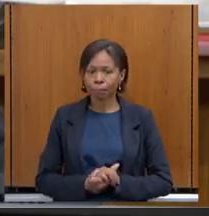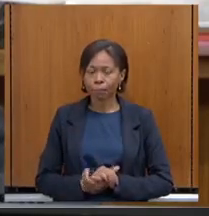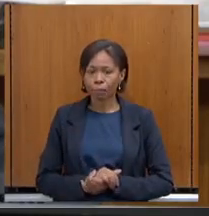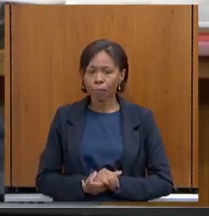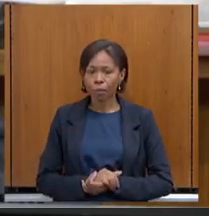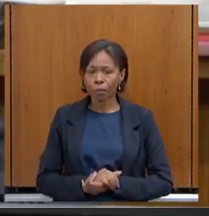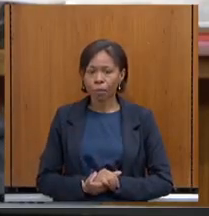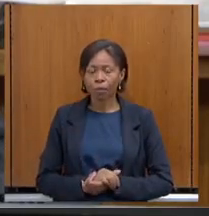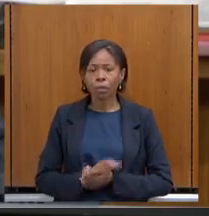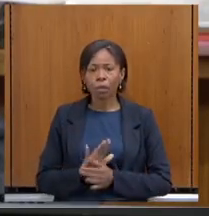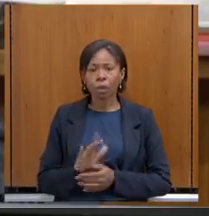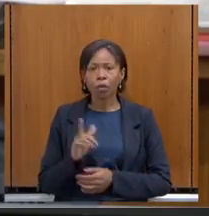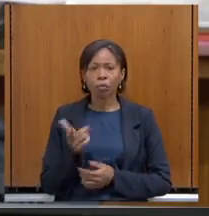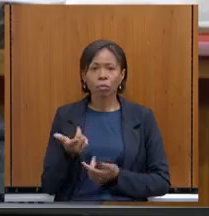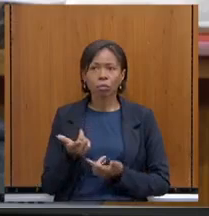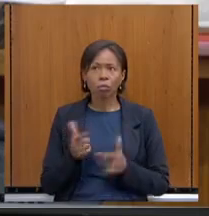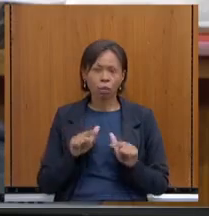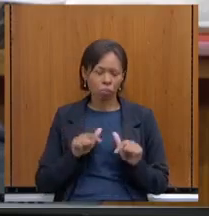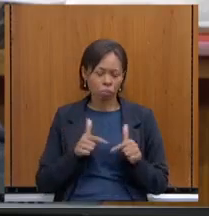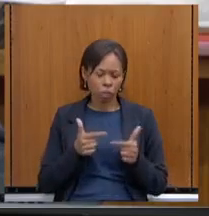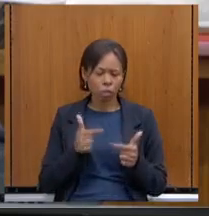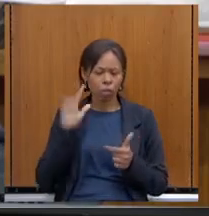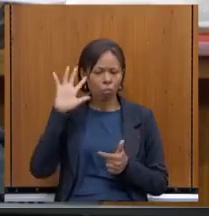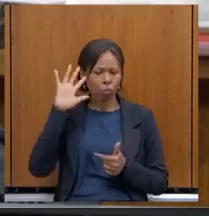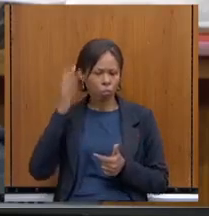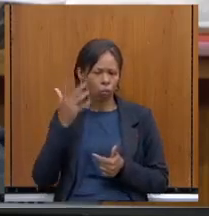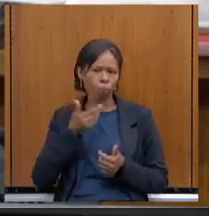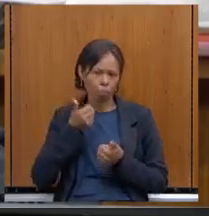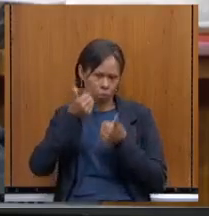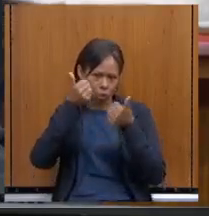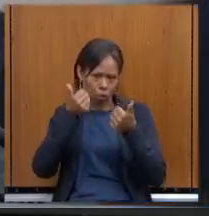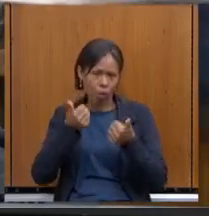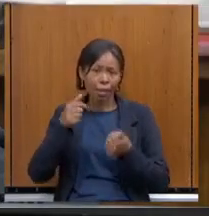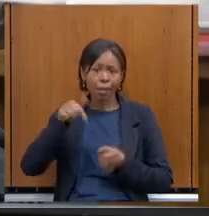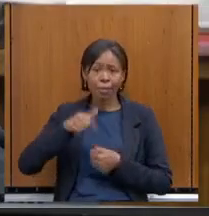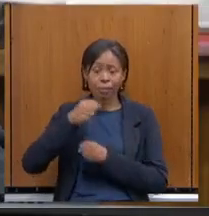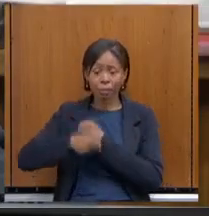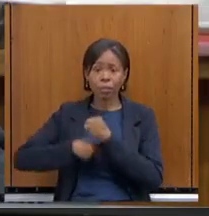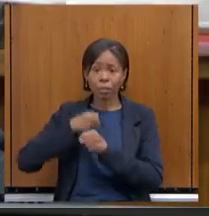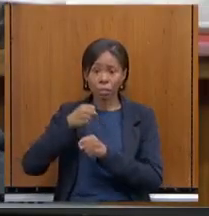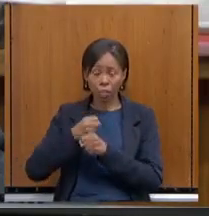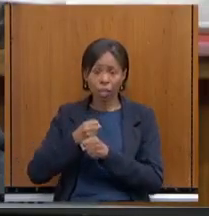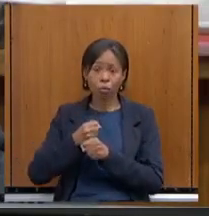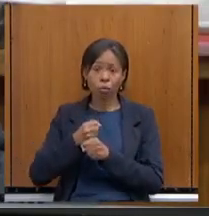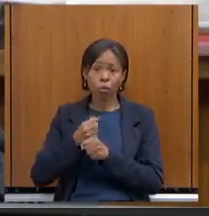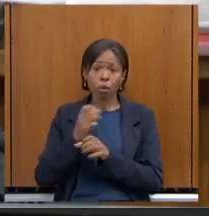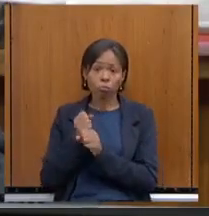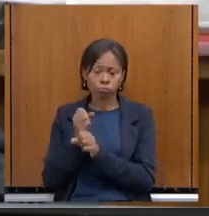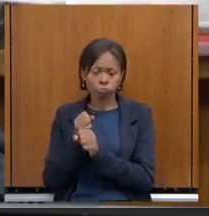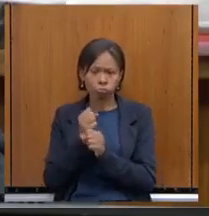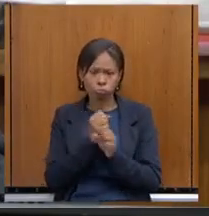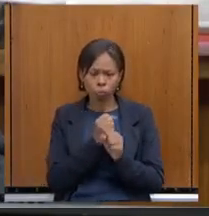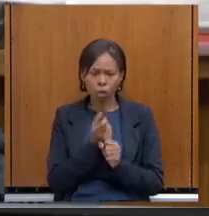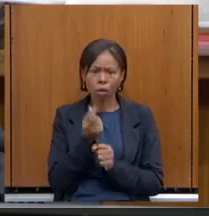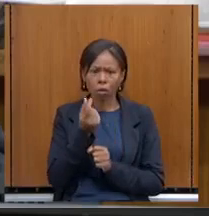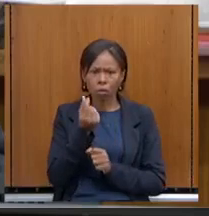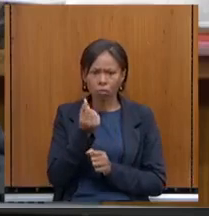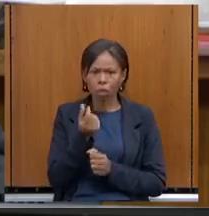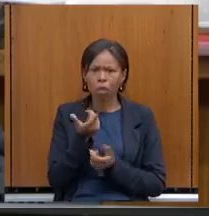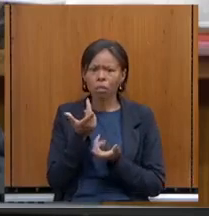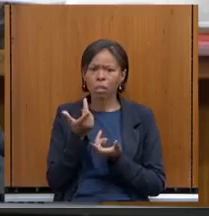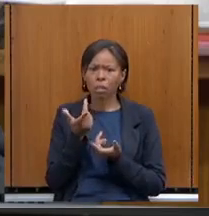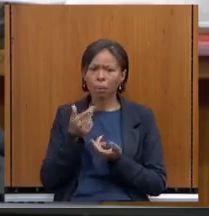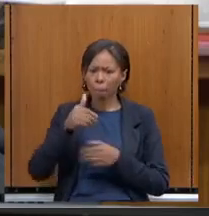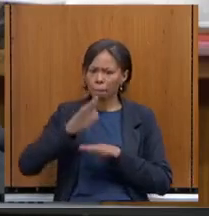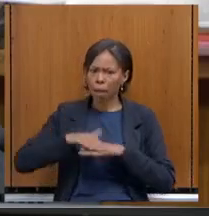Então, assim, quais ações a gente está usando para melhorar o índice? A execução financeira deste ano, inclusive, já está mais avançada. A gente está buscando um